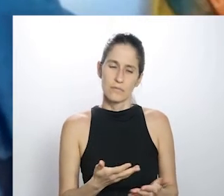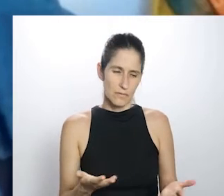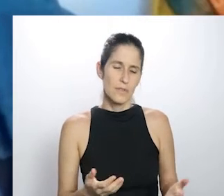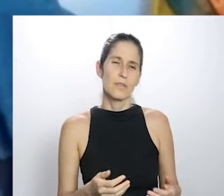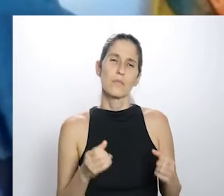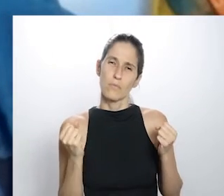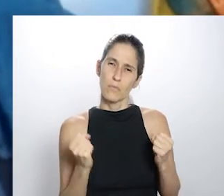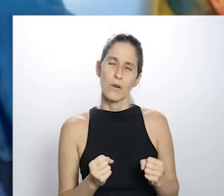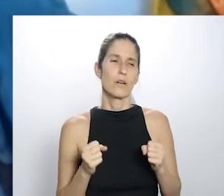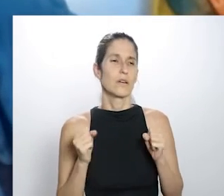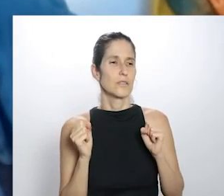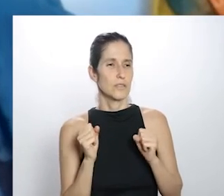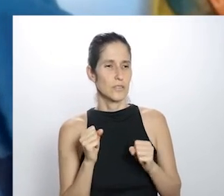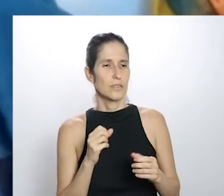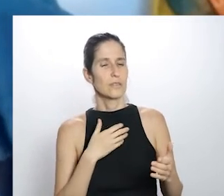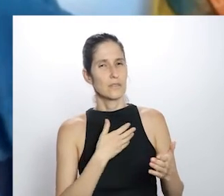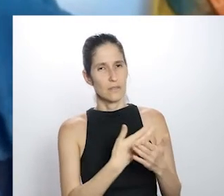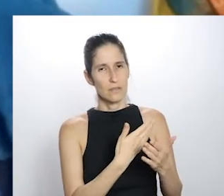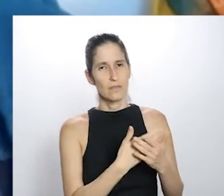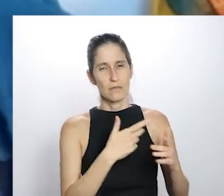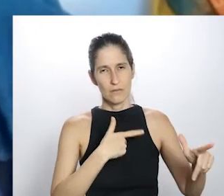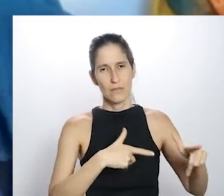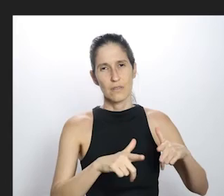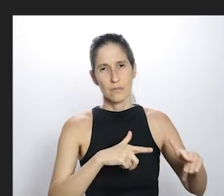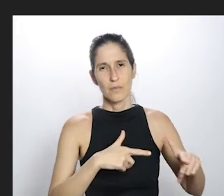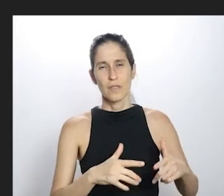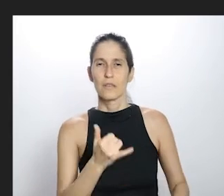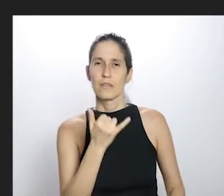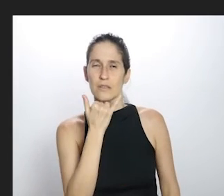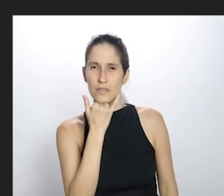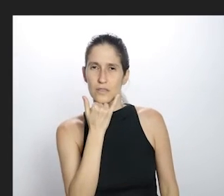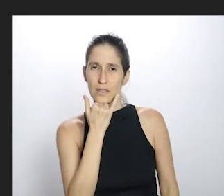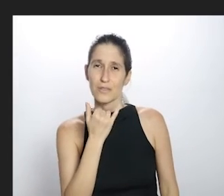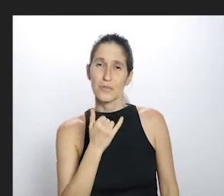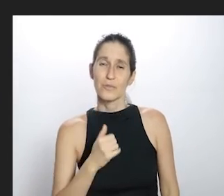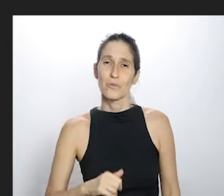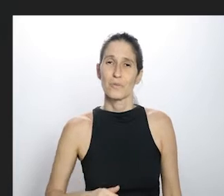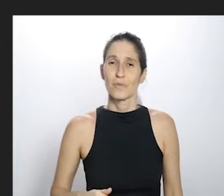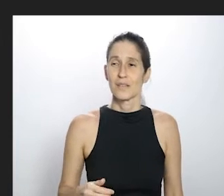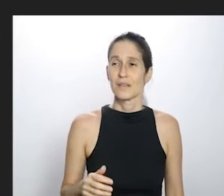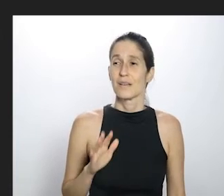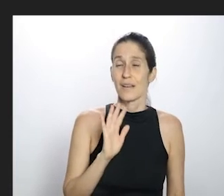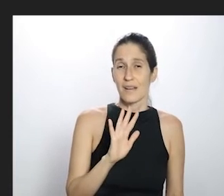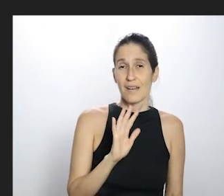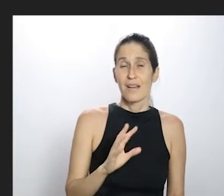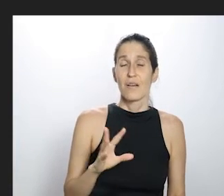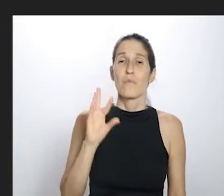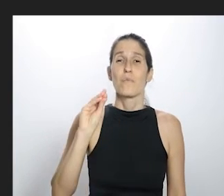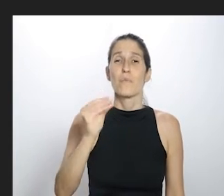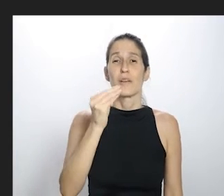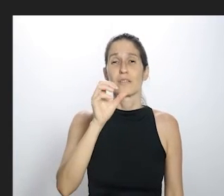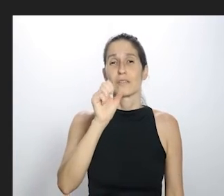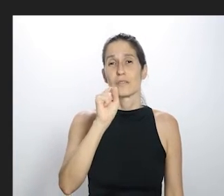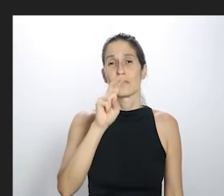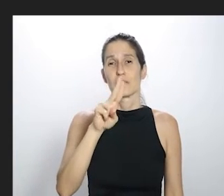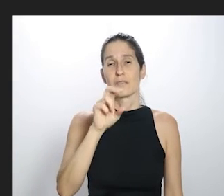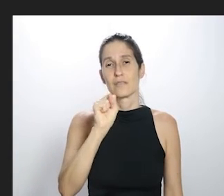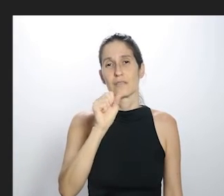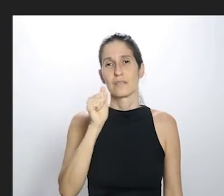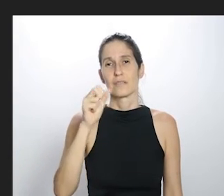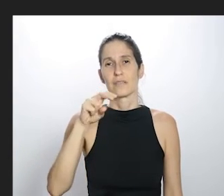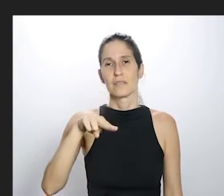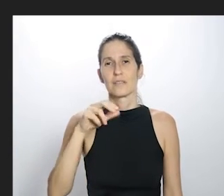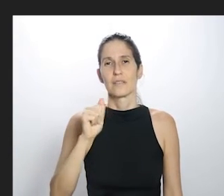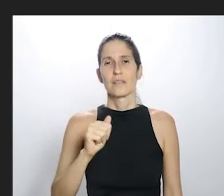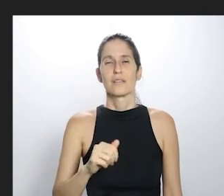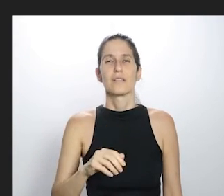fica à vontade aí, você tem que organizar a sua aula aí, encontrar com o seu povo, viu? Obrigada, desculpa sair, deixa eu aproveitar para mandar um beijo para a Suzana,